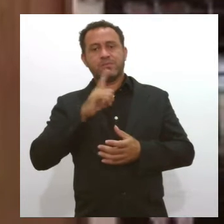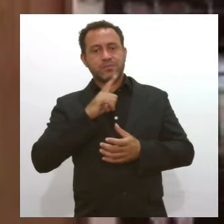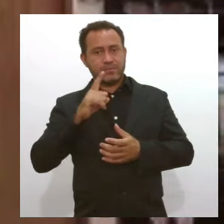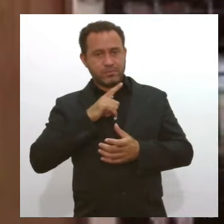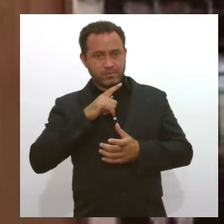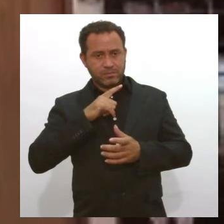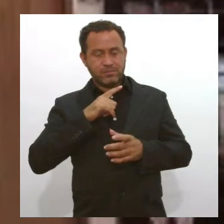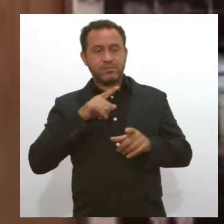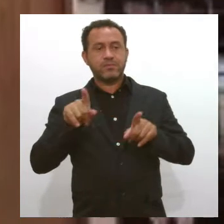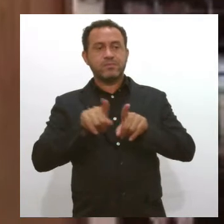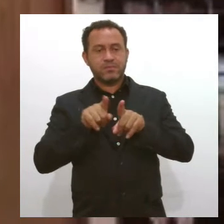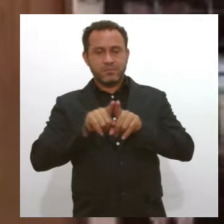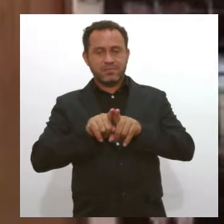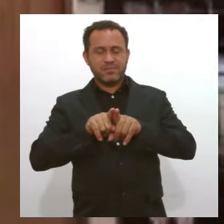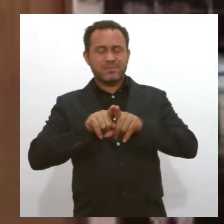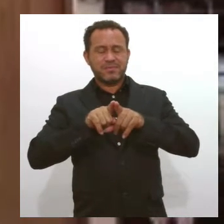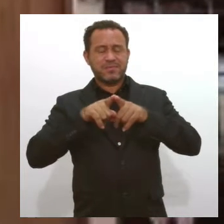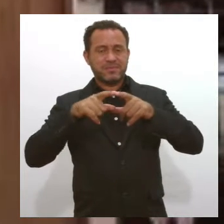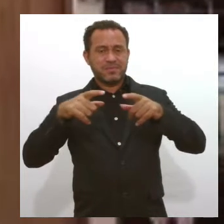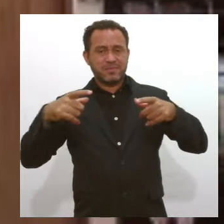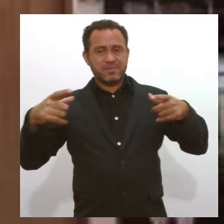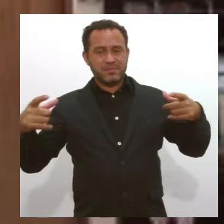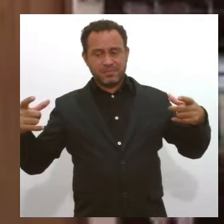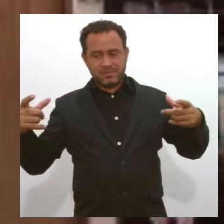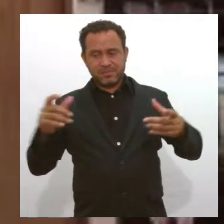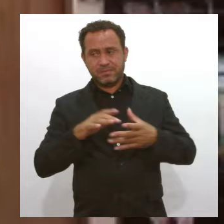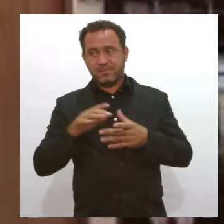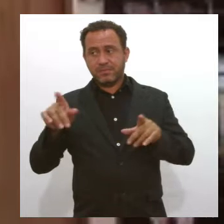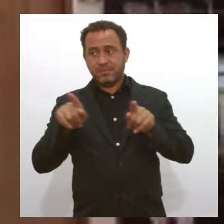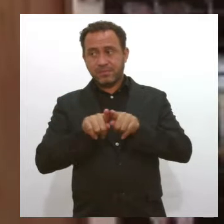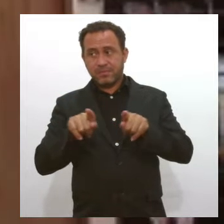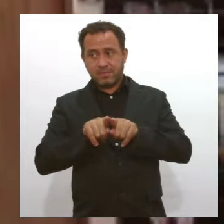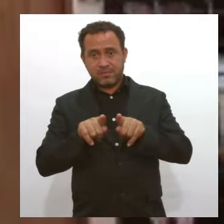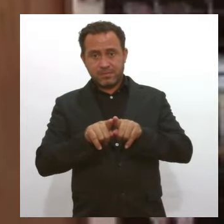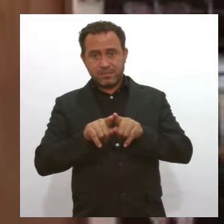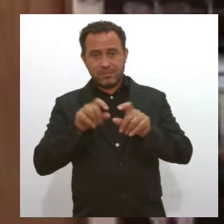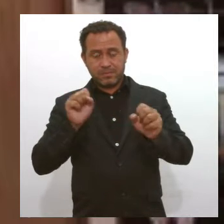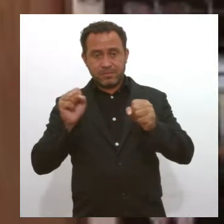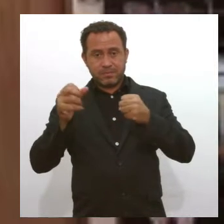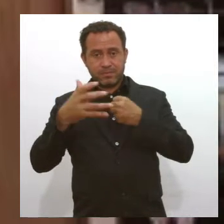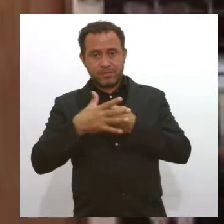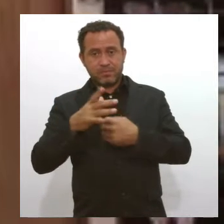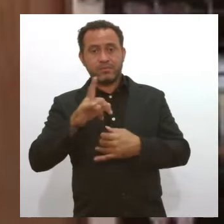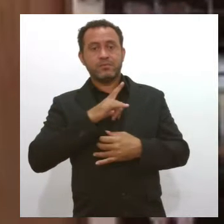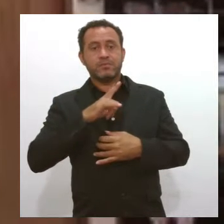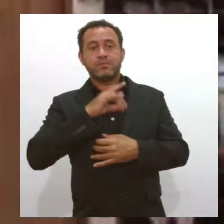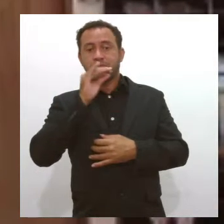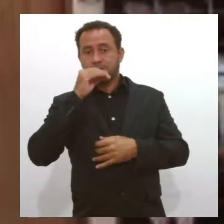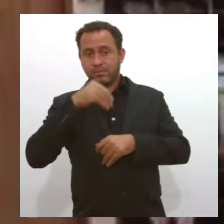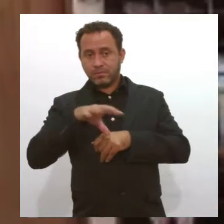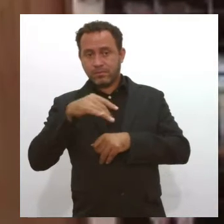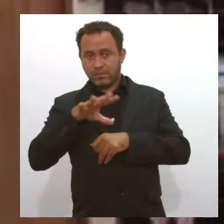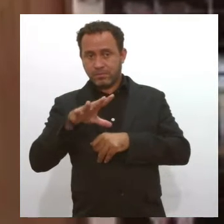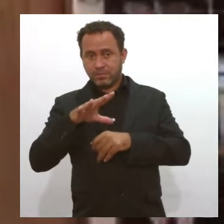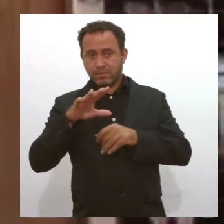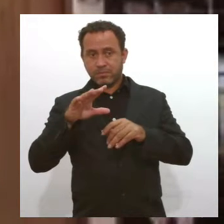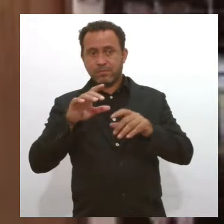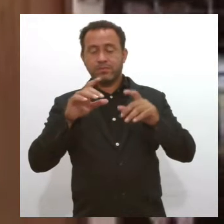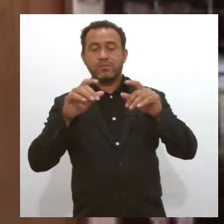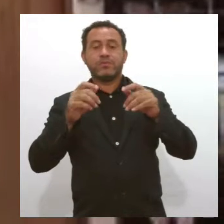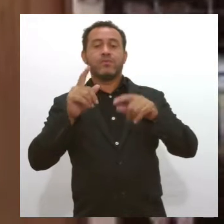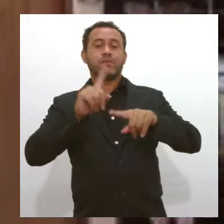afeta imensamente as mulheres. E também, durante a pandemia, nós temos notícia da violência patrimonial,